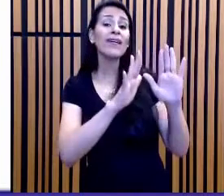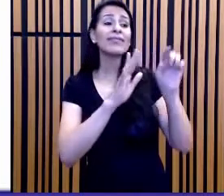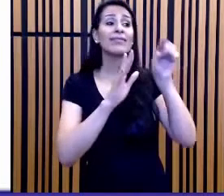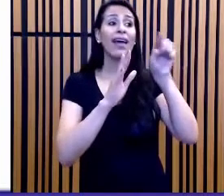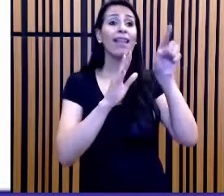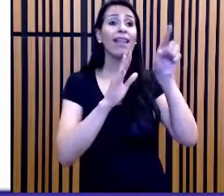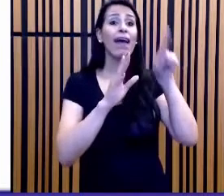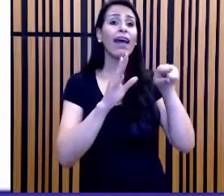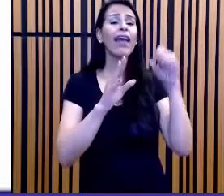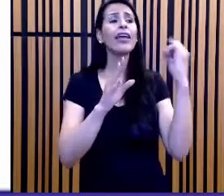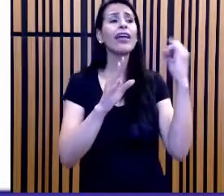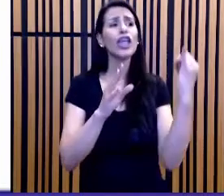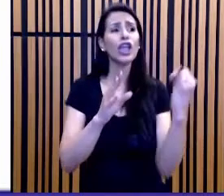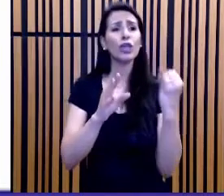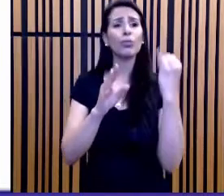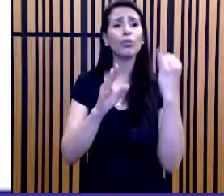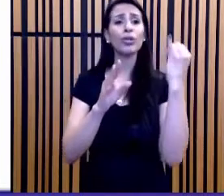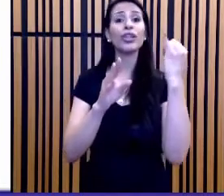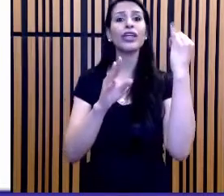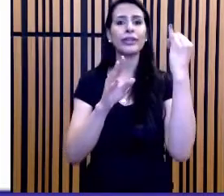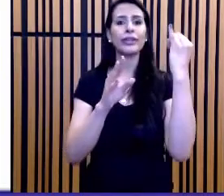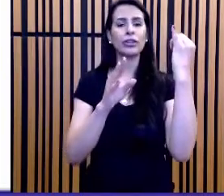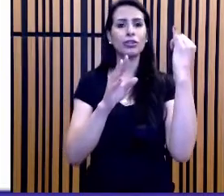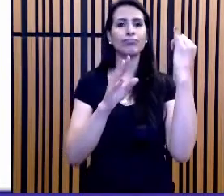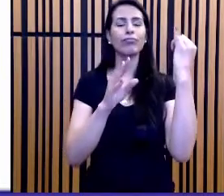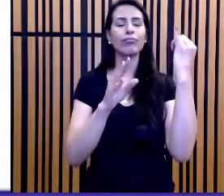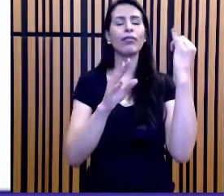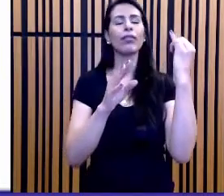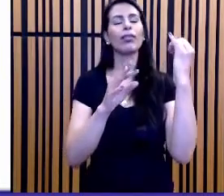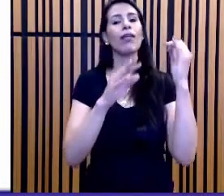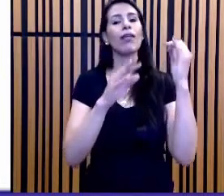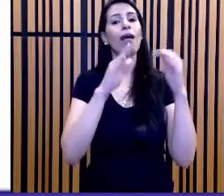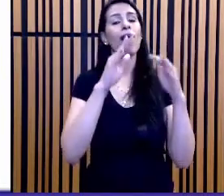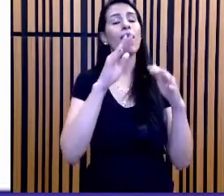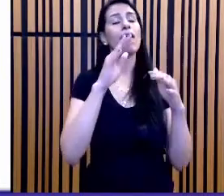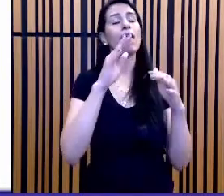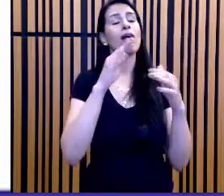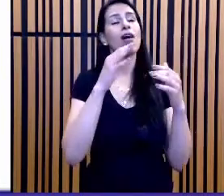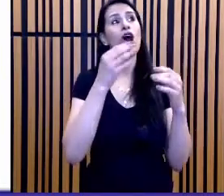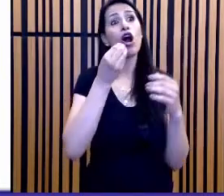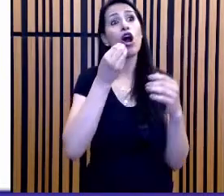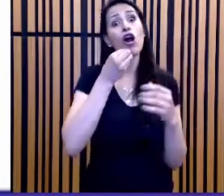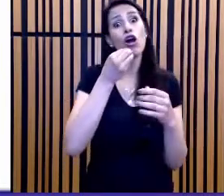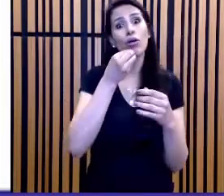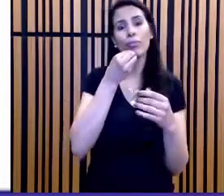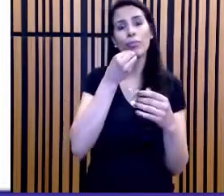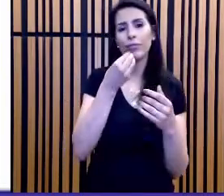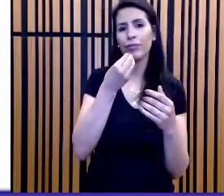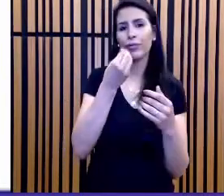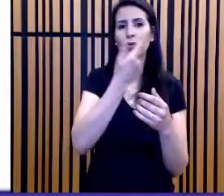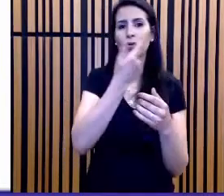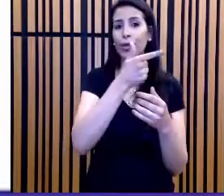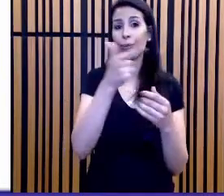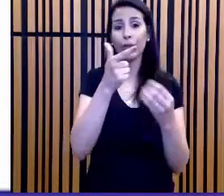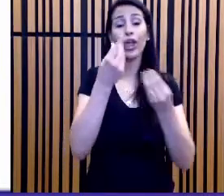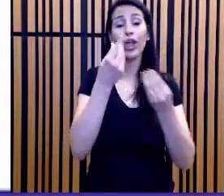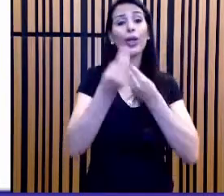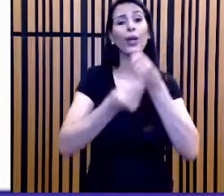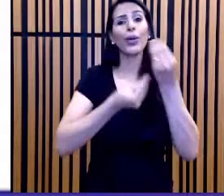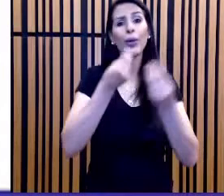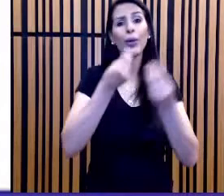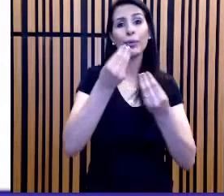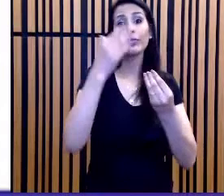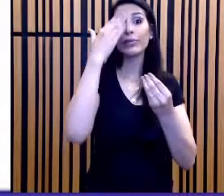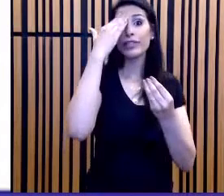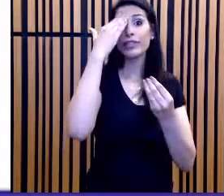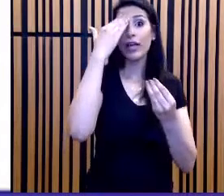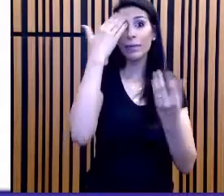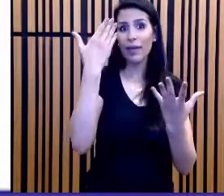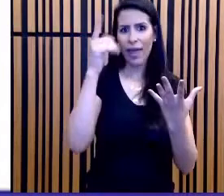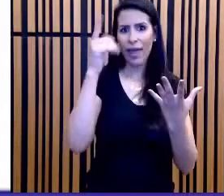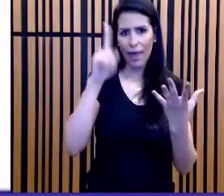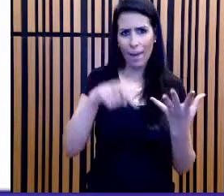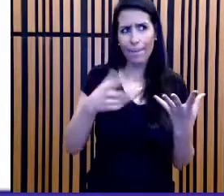você resolver a questão. Naturalmente, você não tem como saber a fórmula mágica da relevância